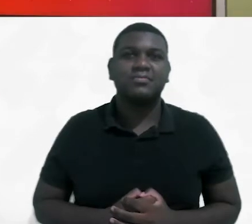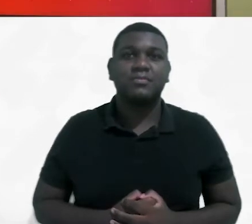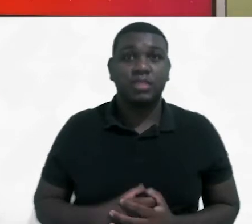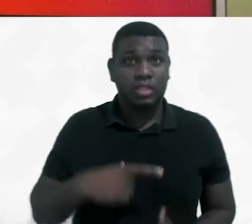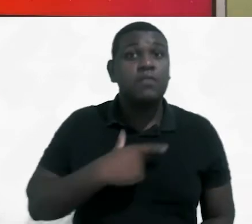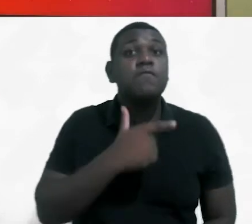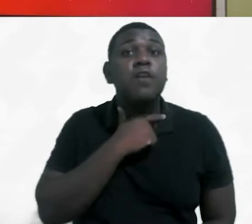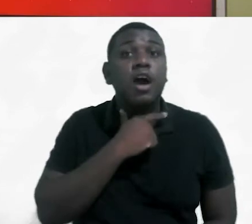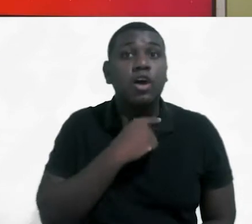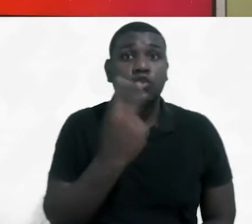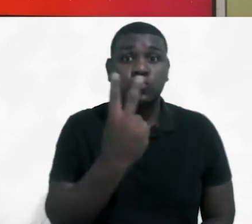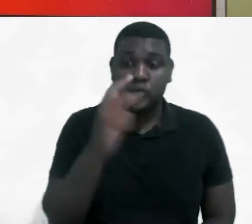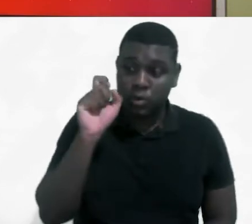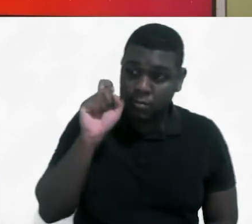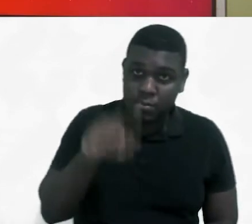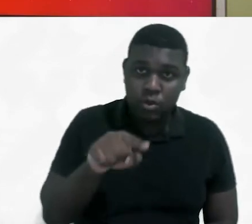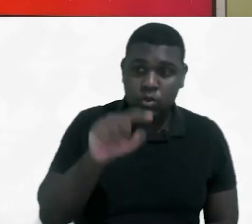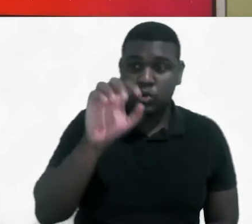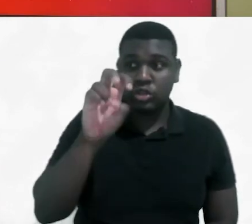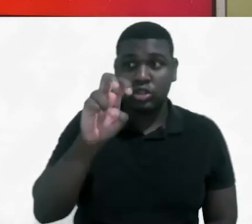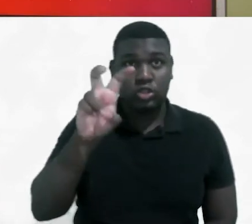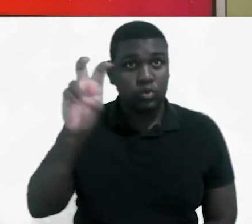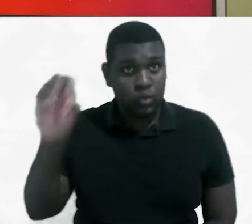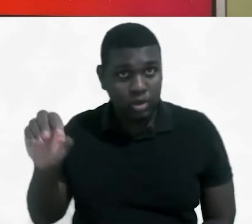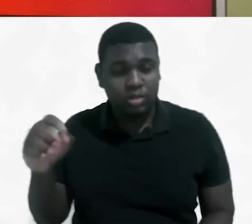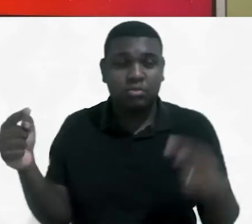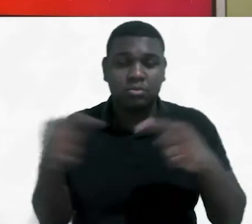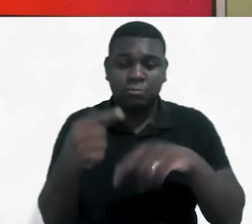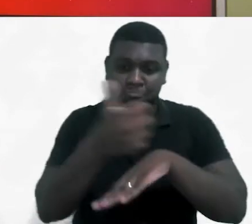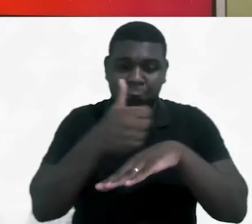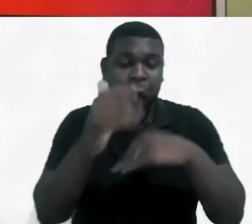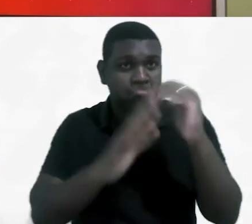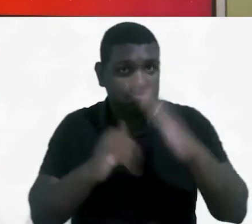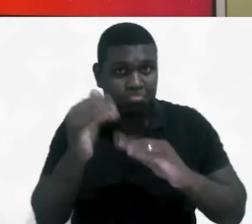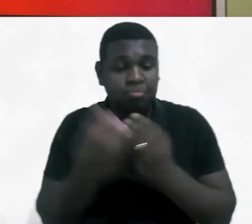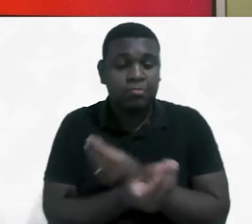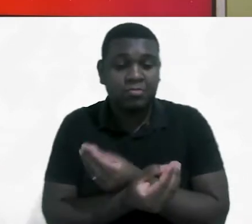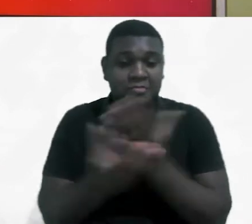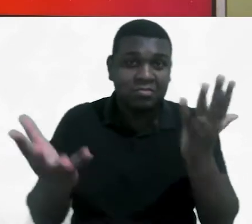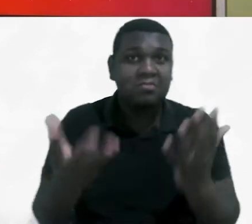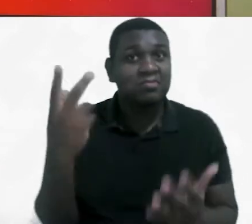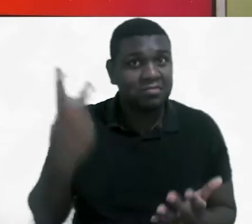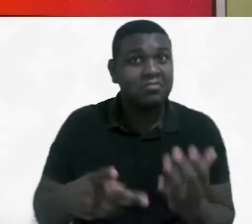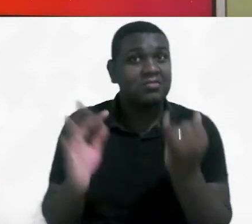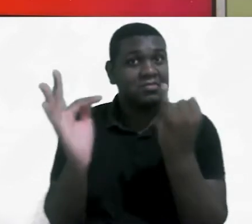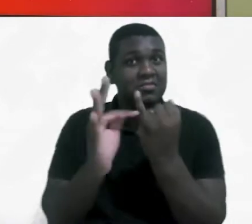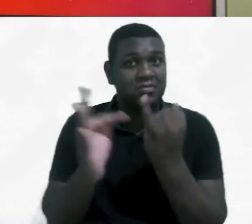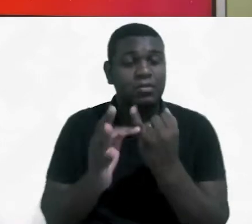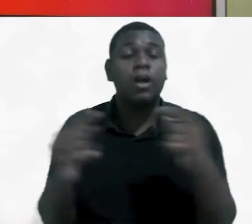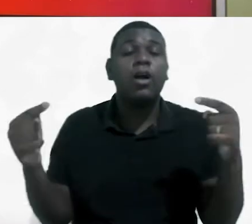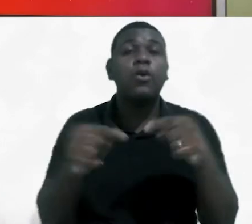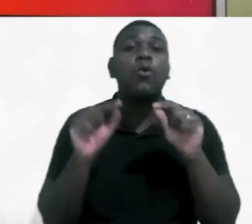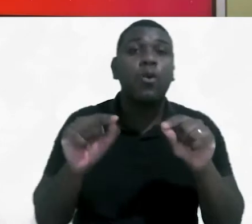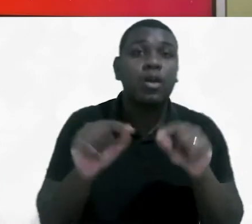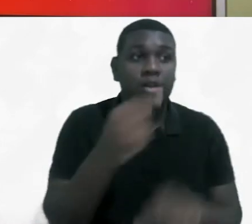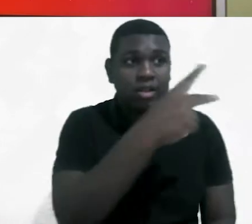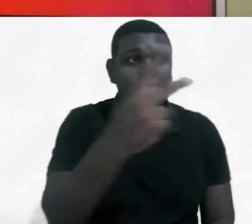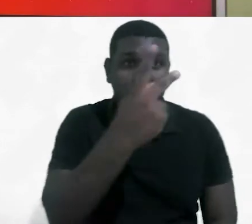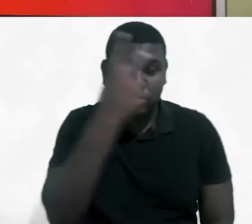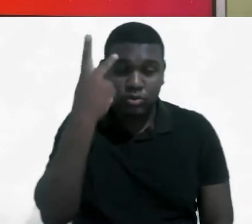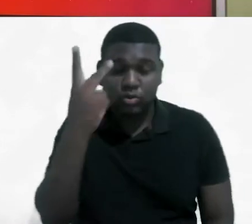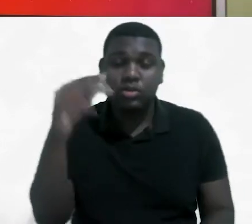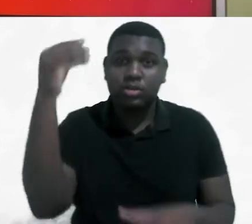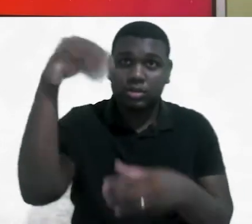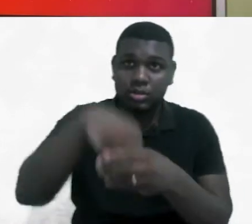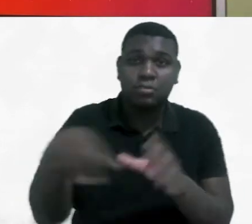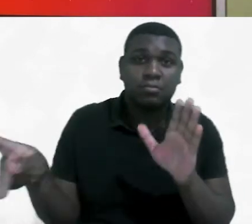2.050 vagas para qualificação profissional serão oferecidas pelo IFBA para